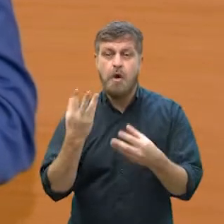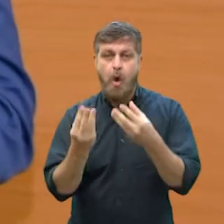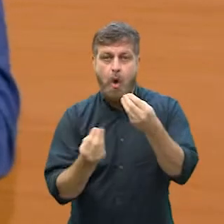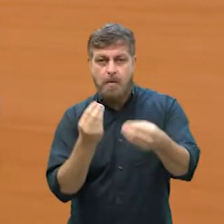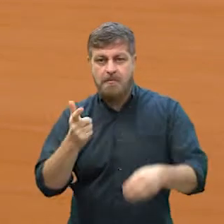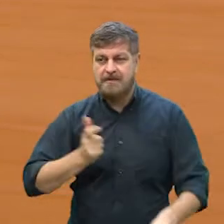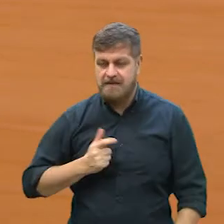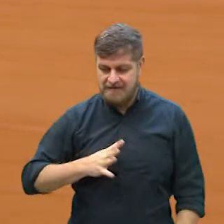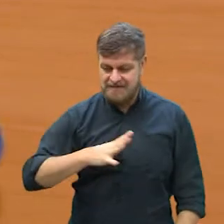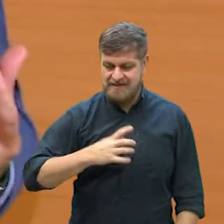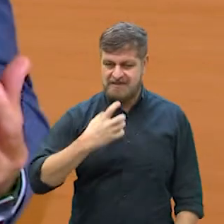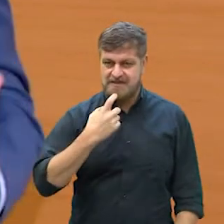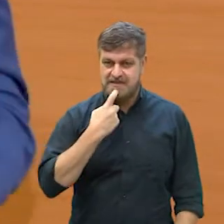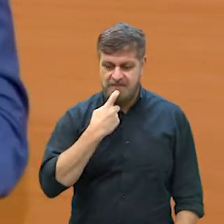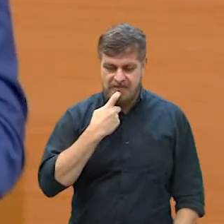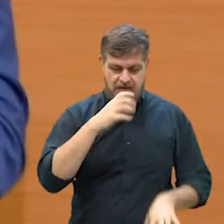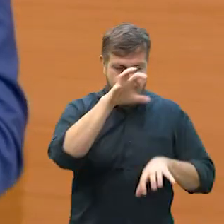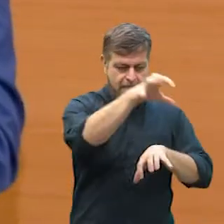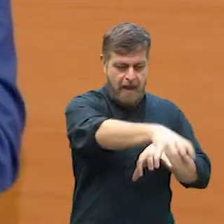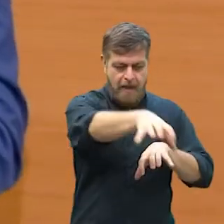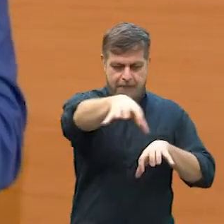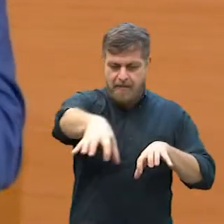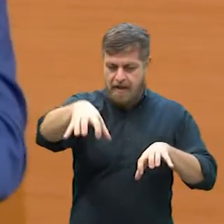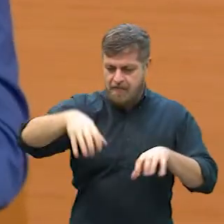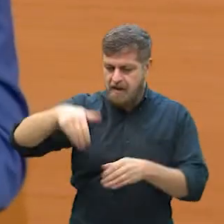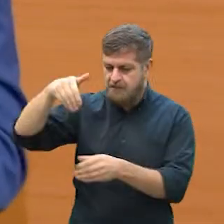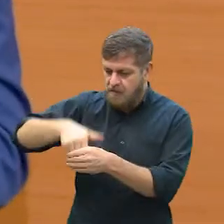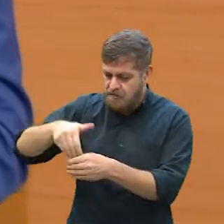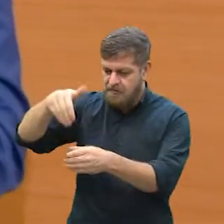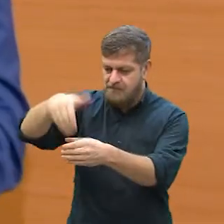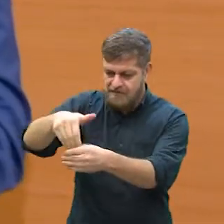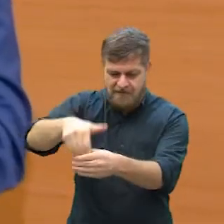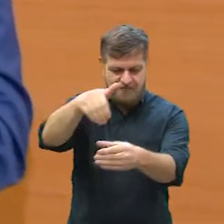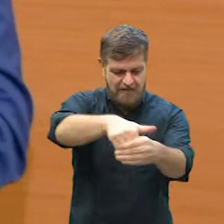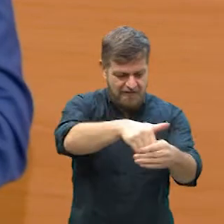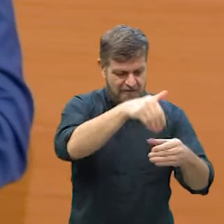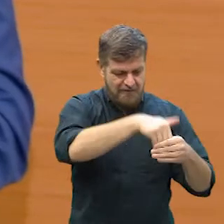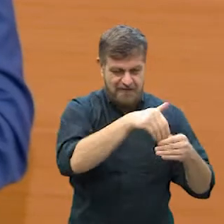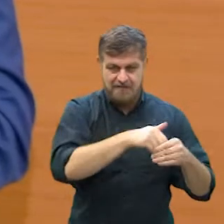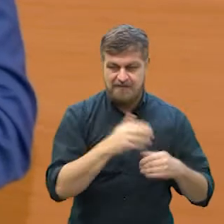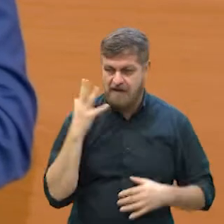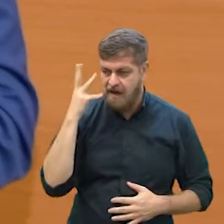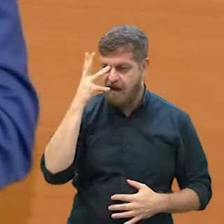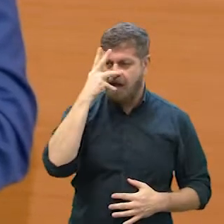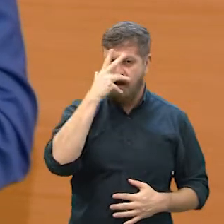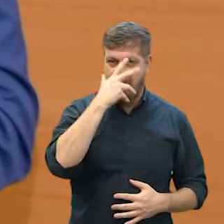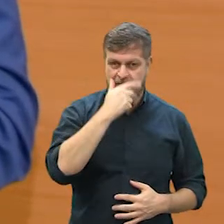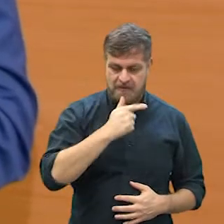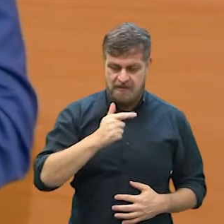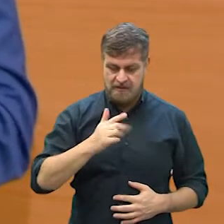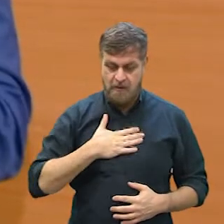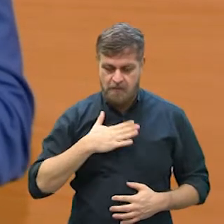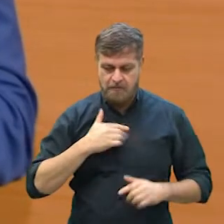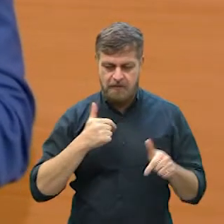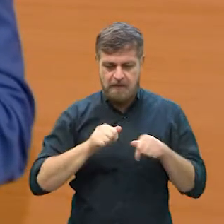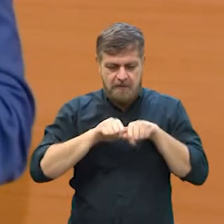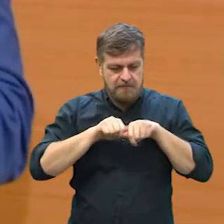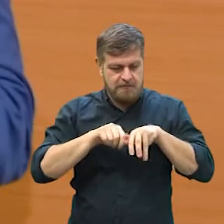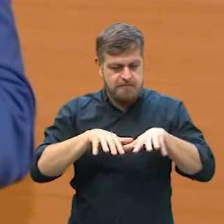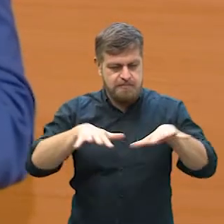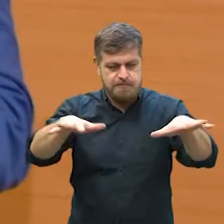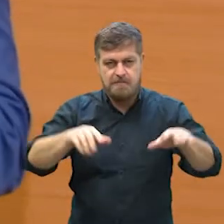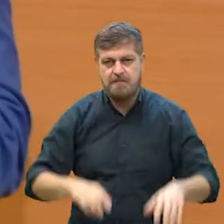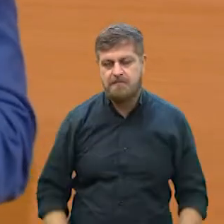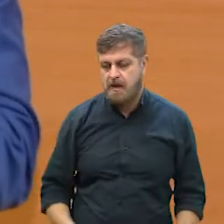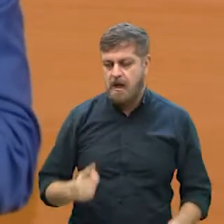vamos dizer, espalhada por Campinas e isso é bonito de ver, né? Saber que o trabalho se espalhou, né? Porque